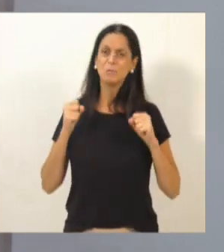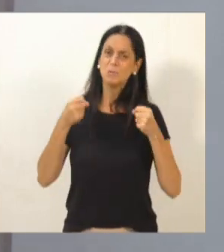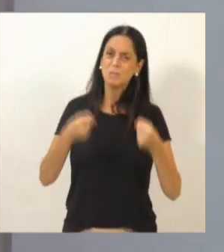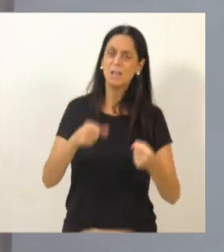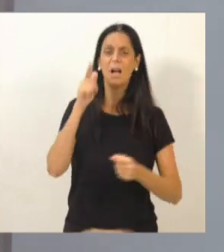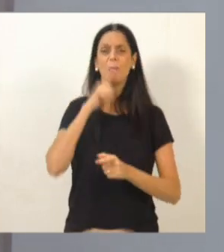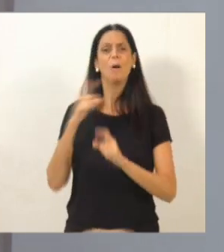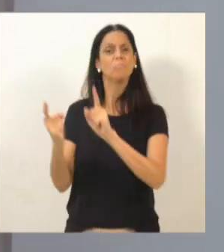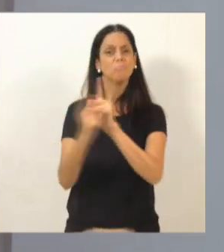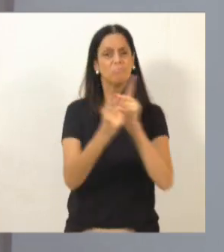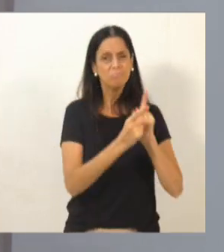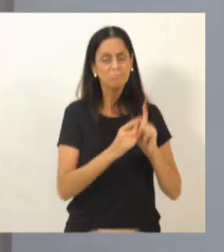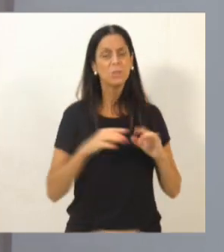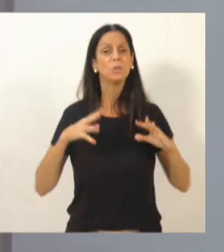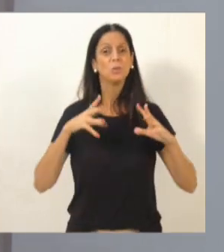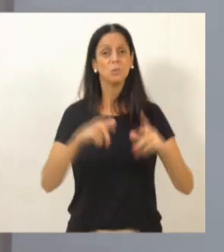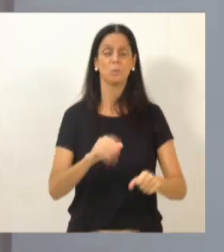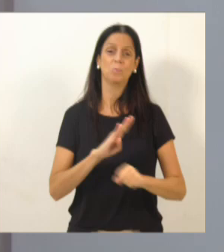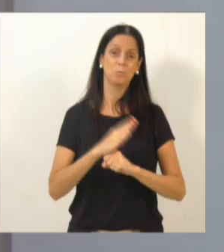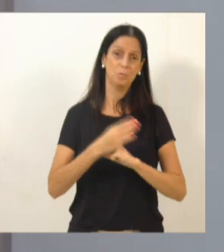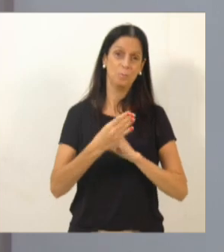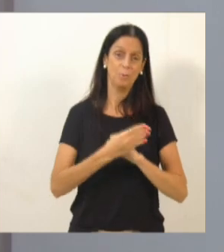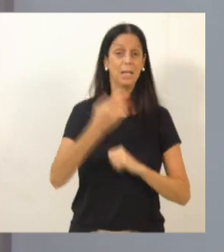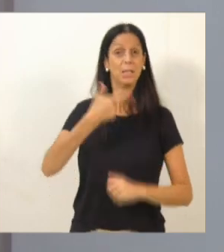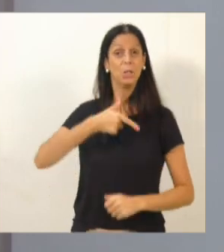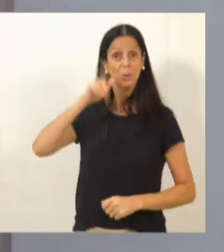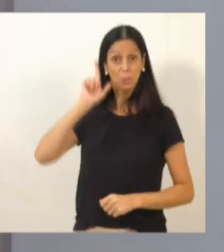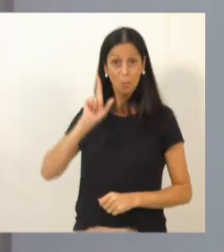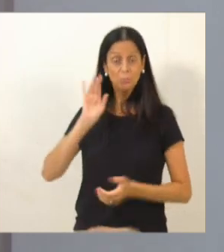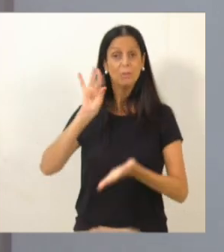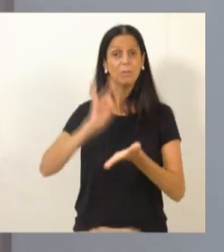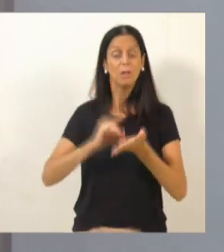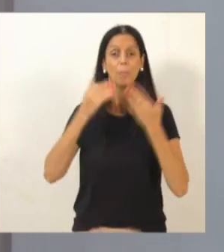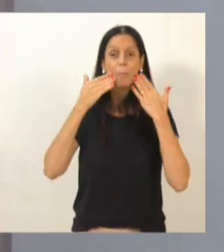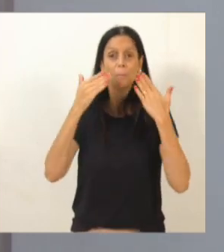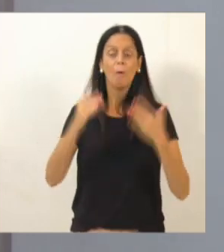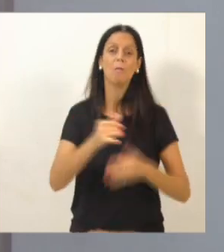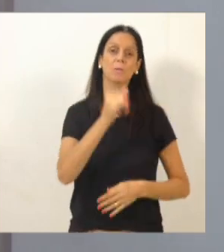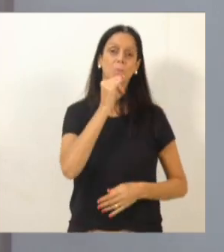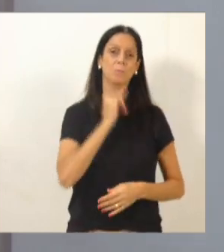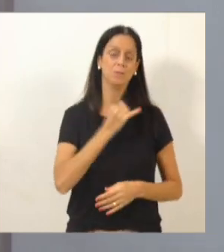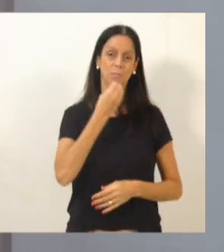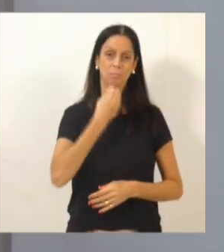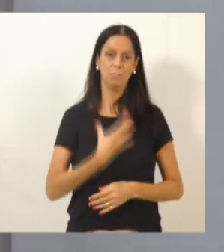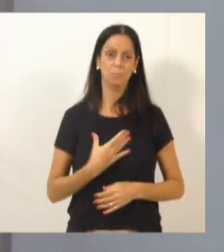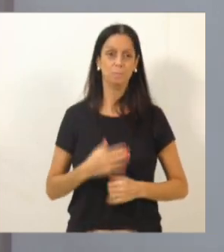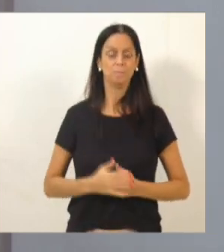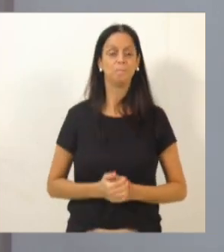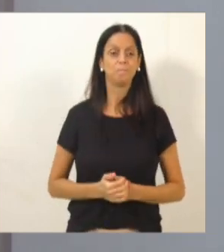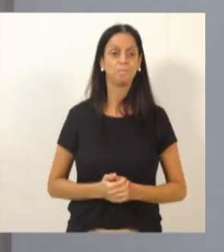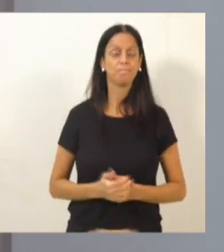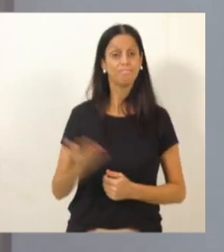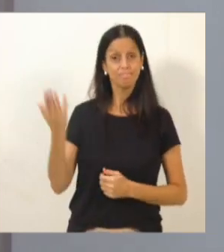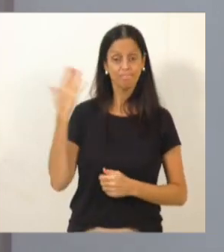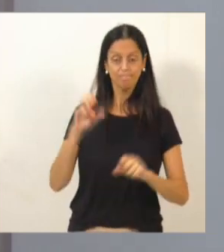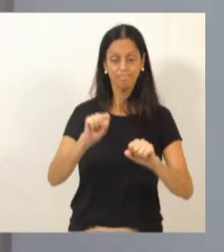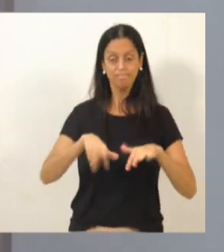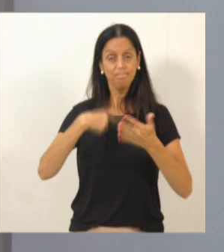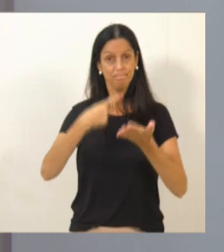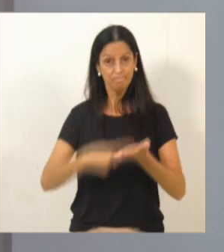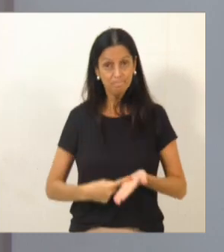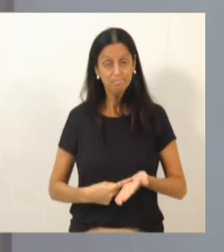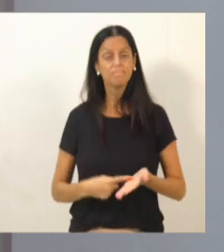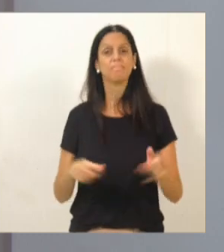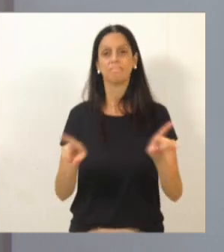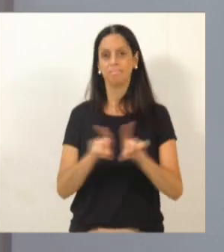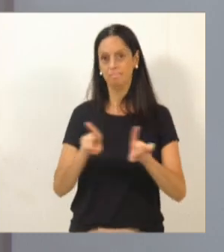essas demandas. E ontem essa casa deu um grande exemplo. Quero também dizer que, na sessão passada, também entendo que essa casa deu